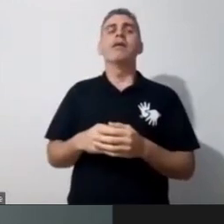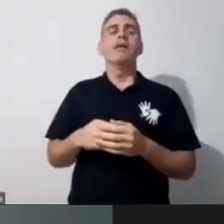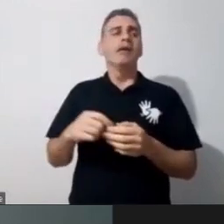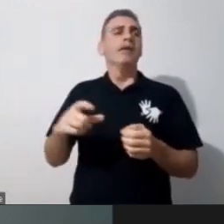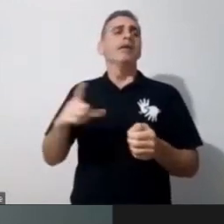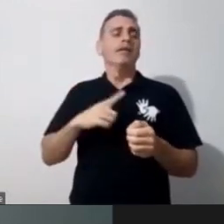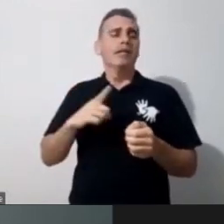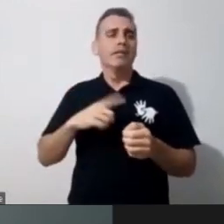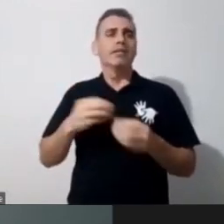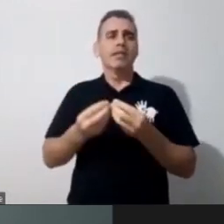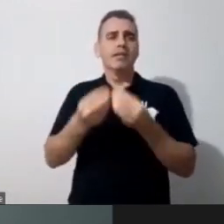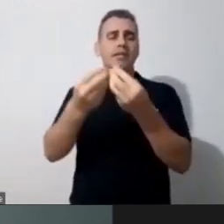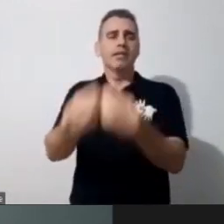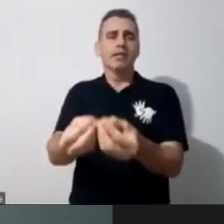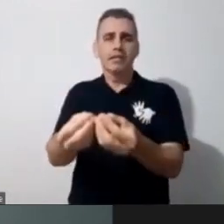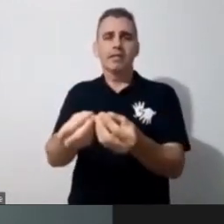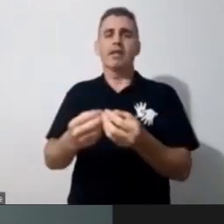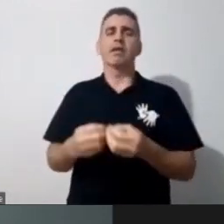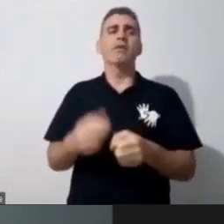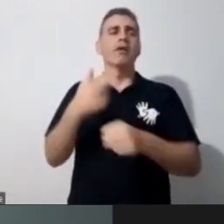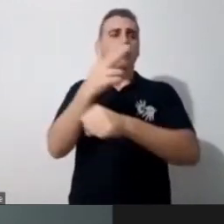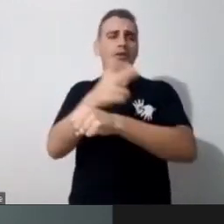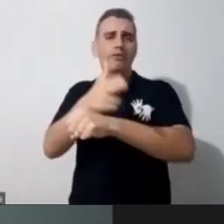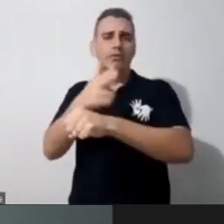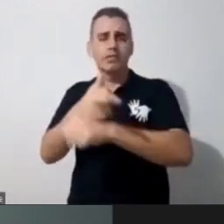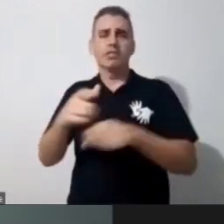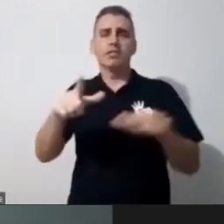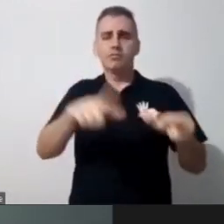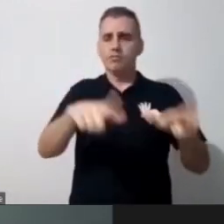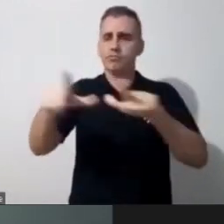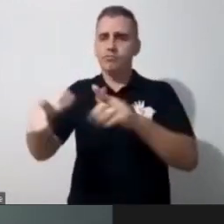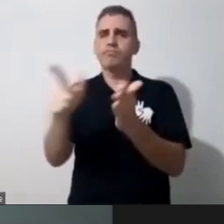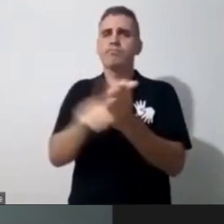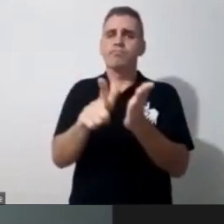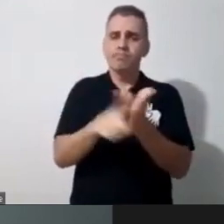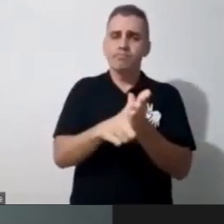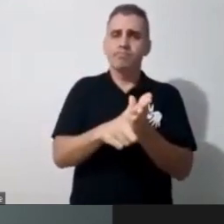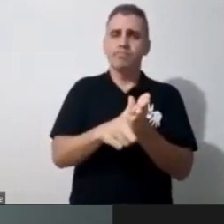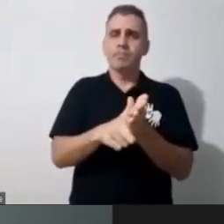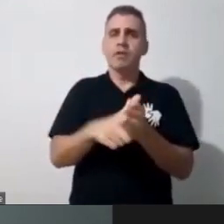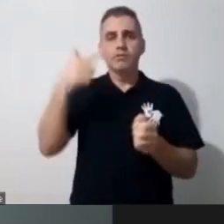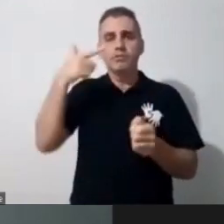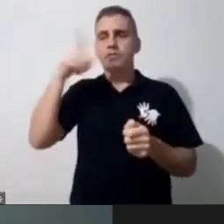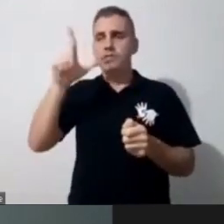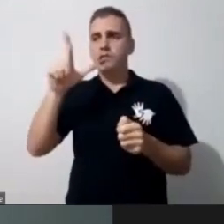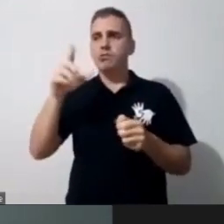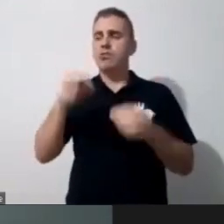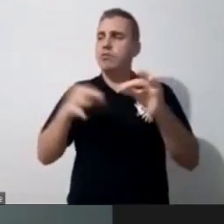as famílias, teve videochamada, isso tudo a gente conseguiu organizar dentro da nossa carga horária, né, então,